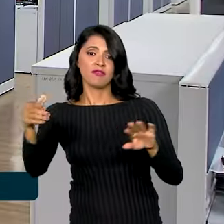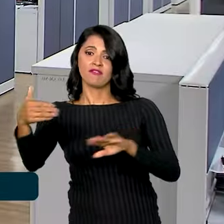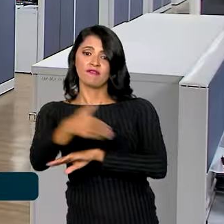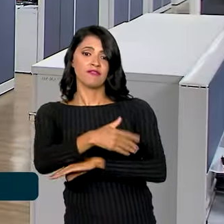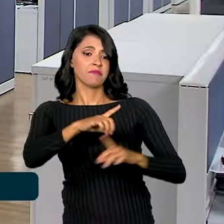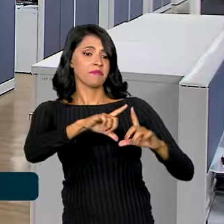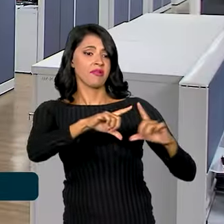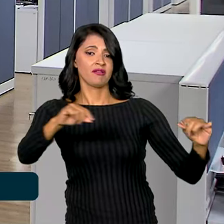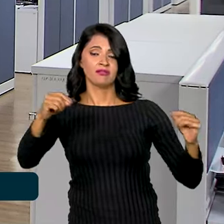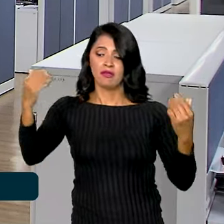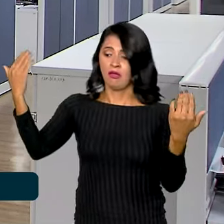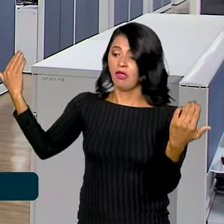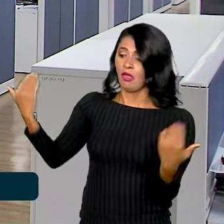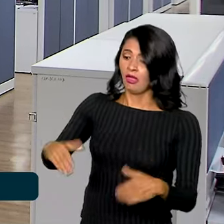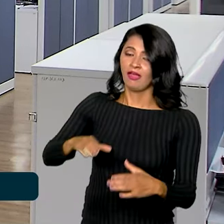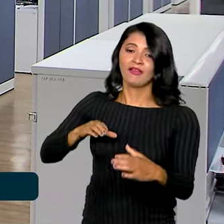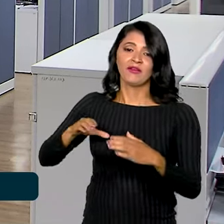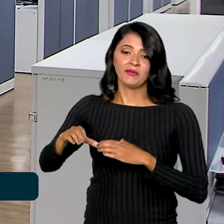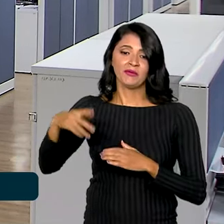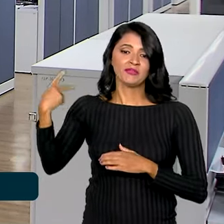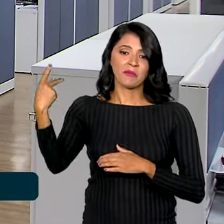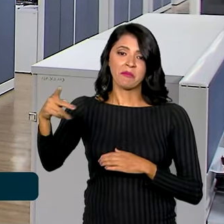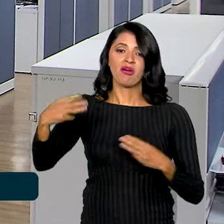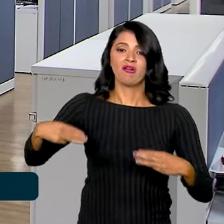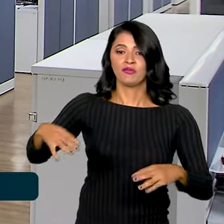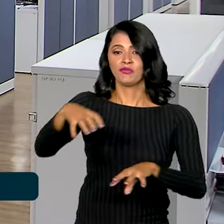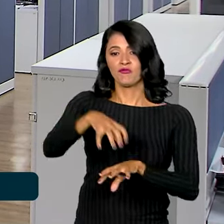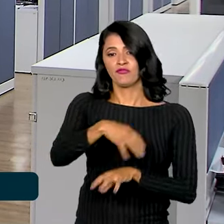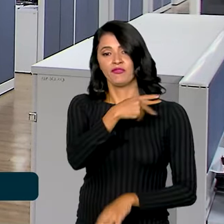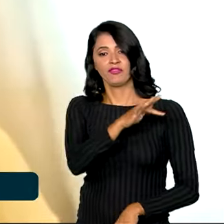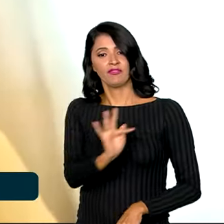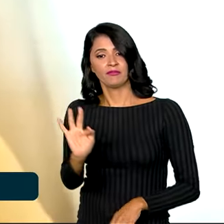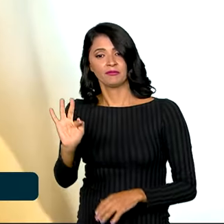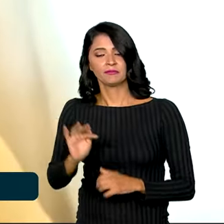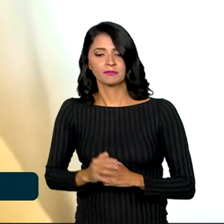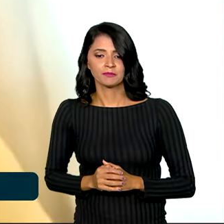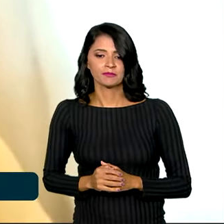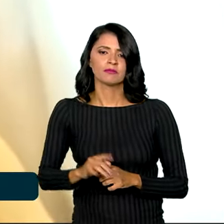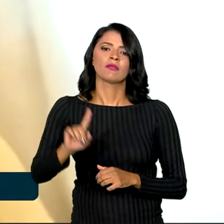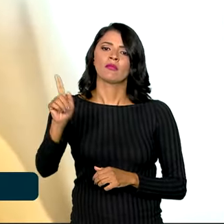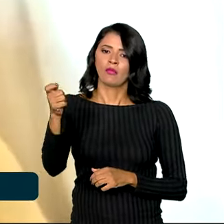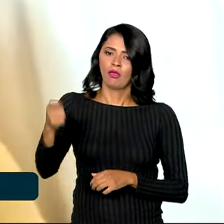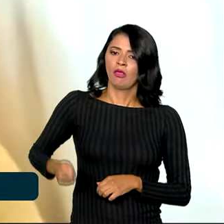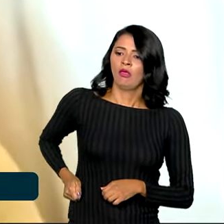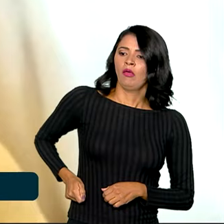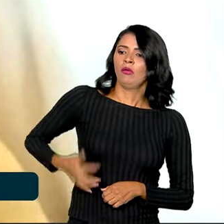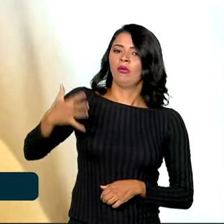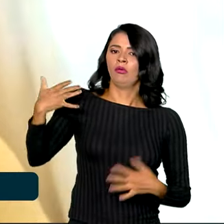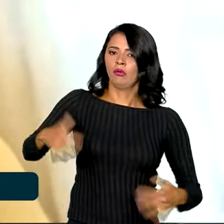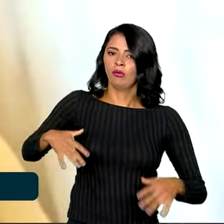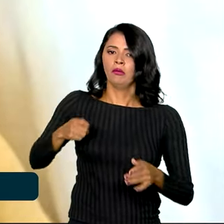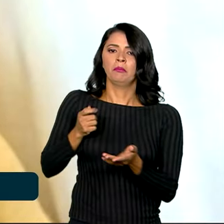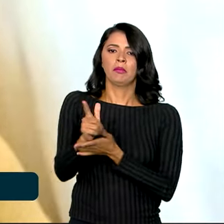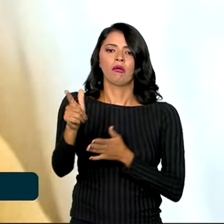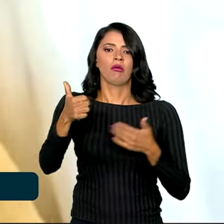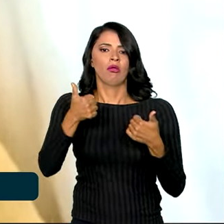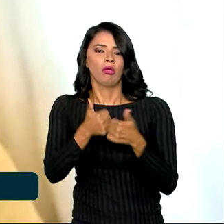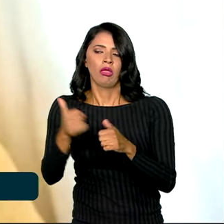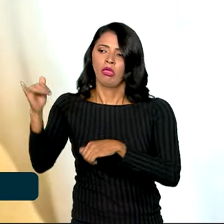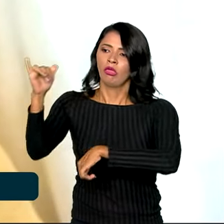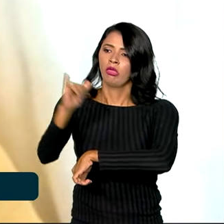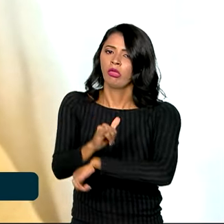Brasília para fazer concurso para um órgão do governo federal. Era custo porque transporte,